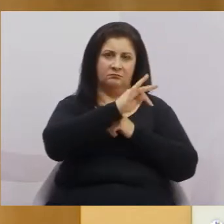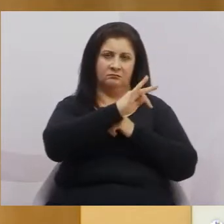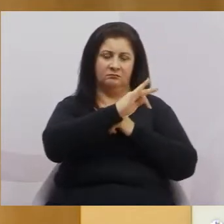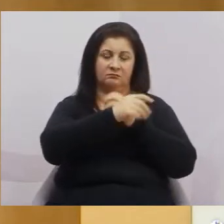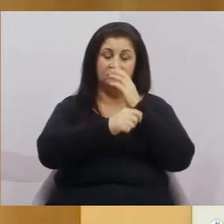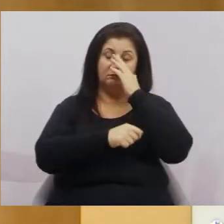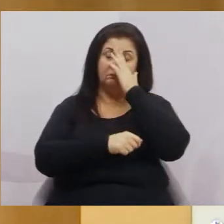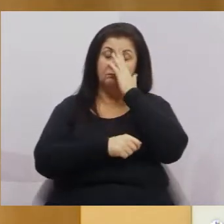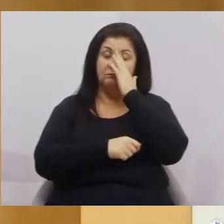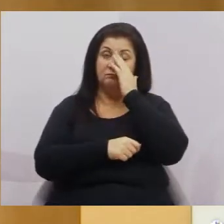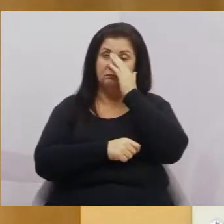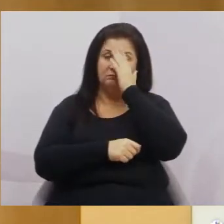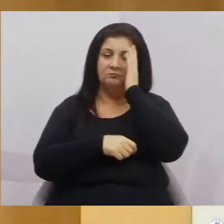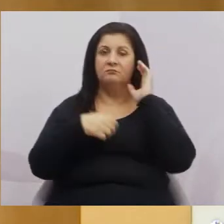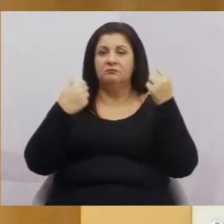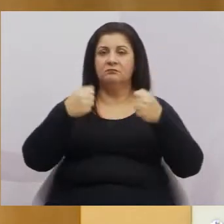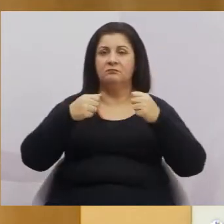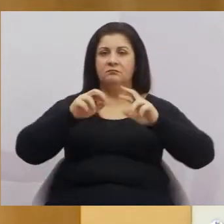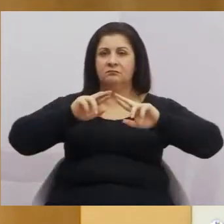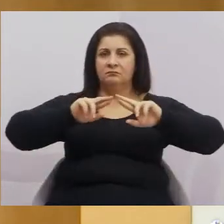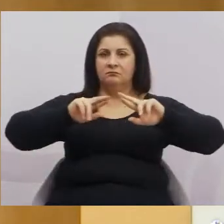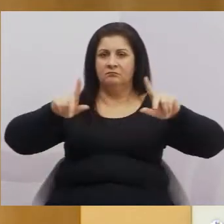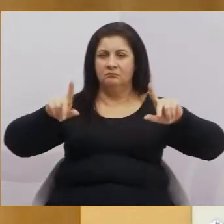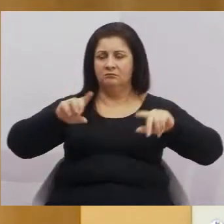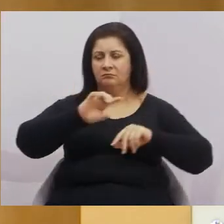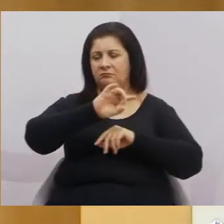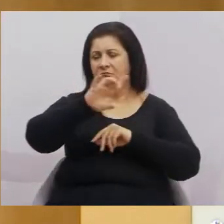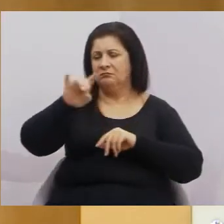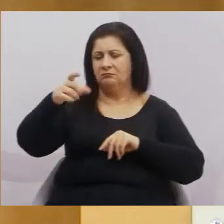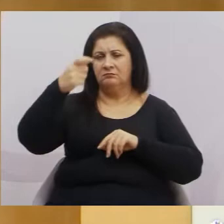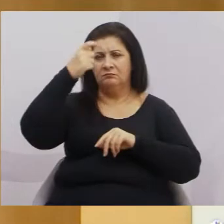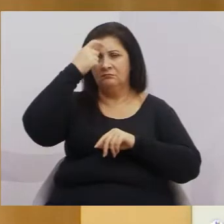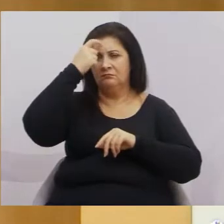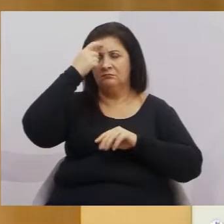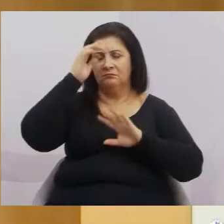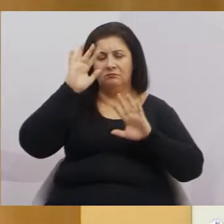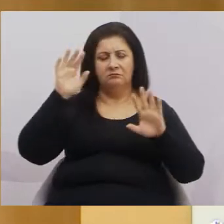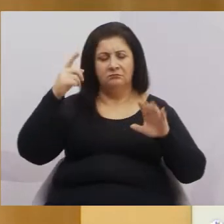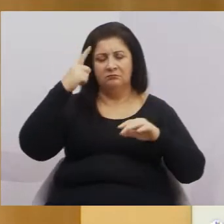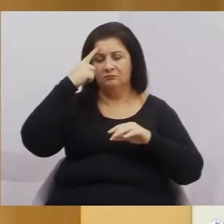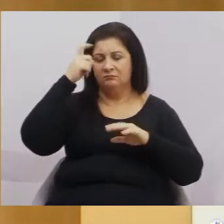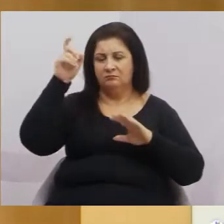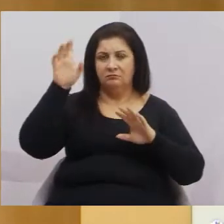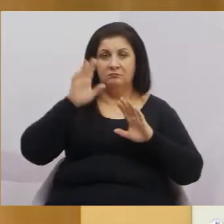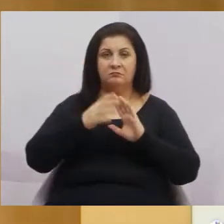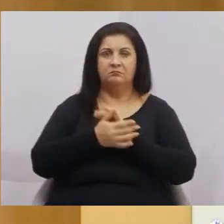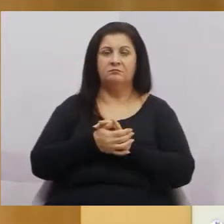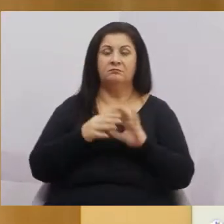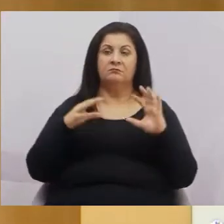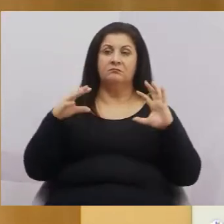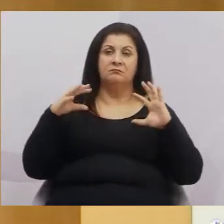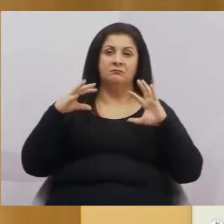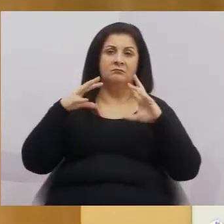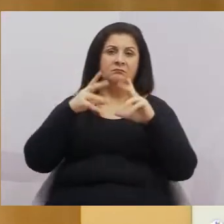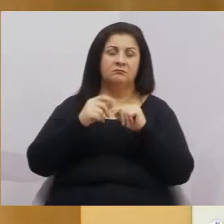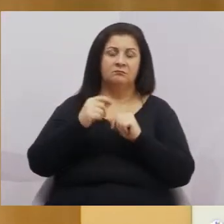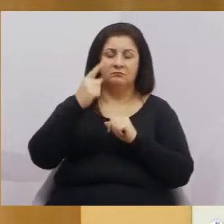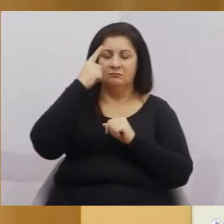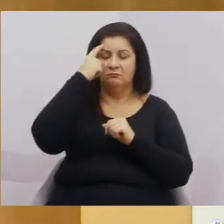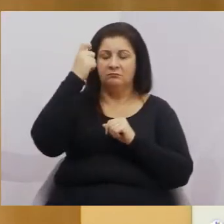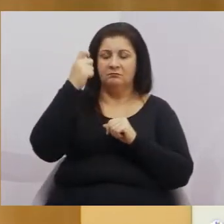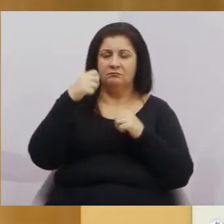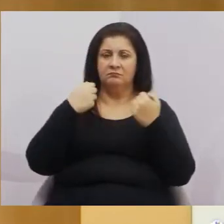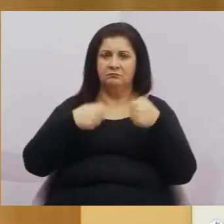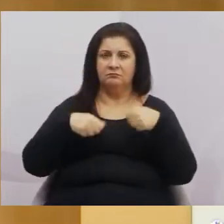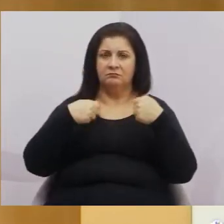eu acho que tem que ser diferente, cada um tem um pensamento, cada um tem uma ideia e todas as ideias têm que